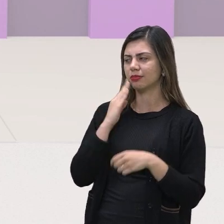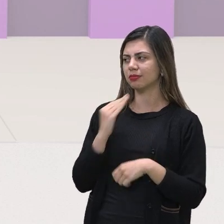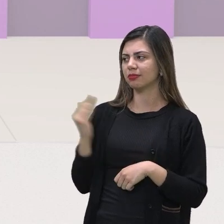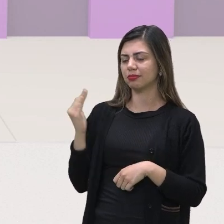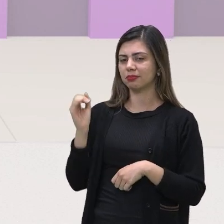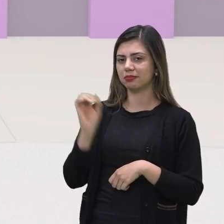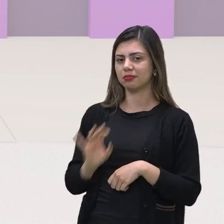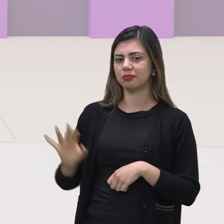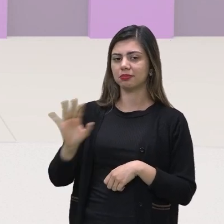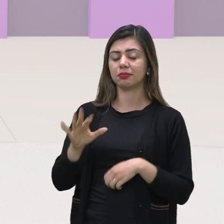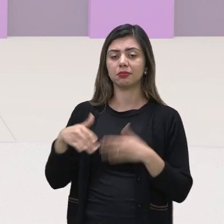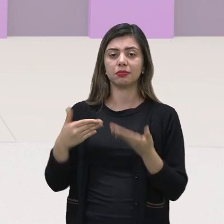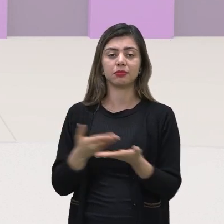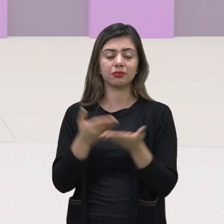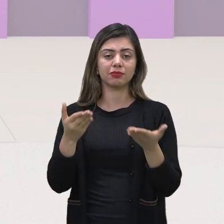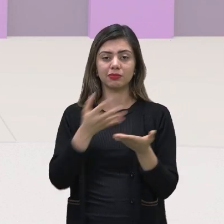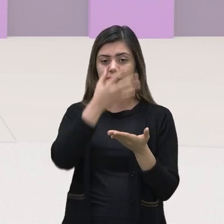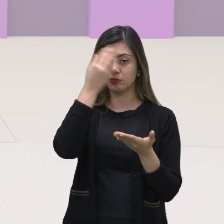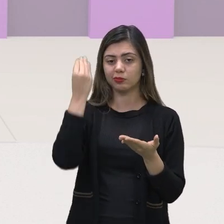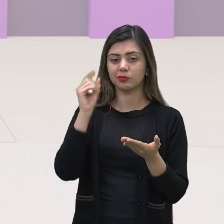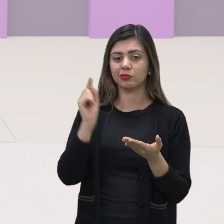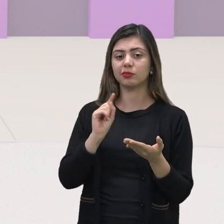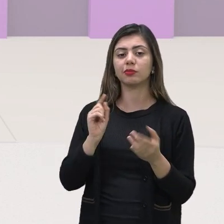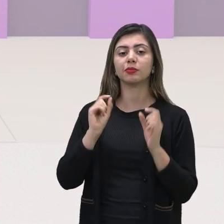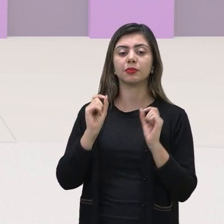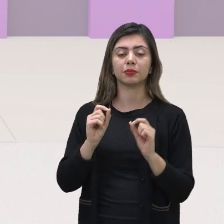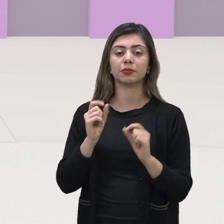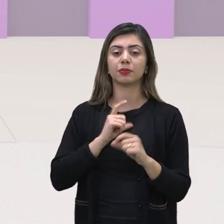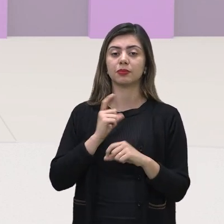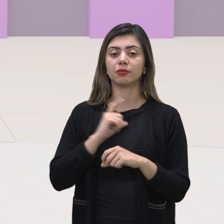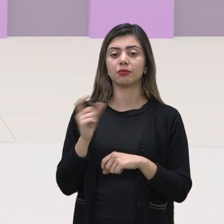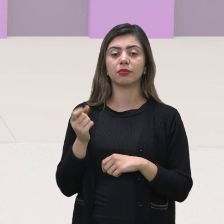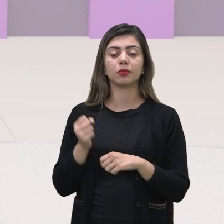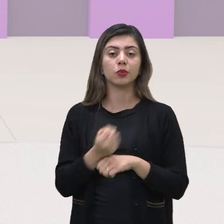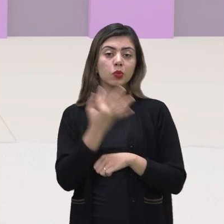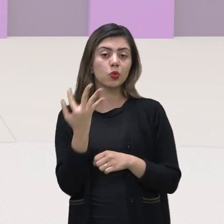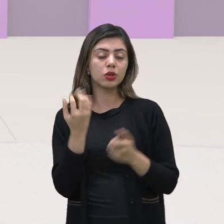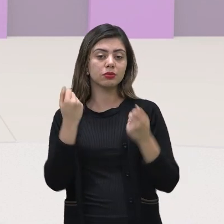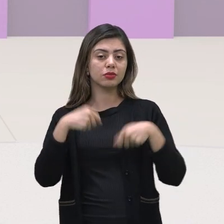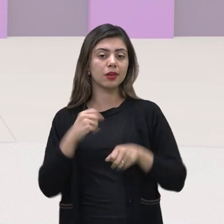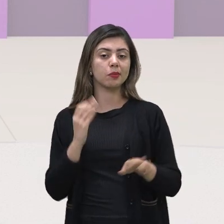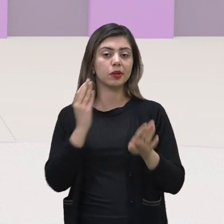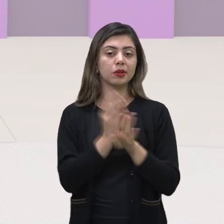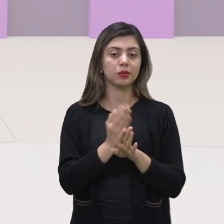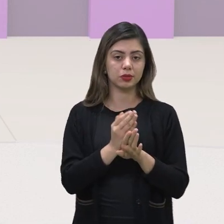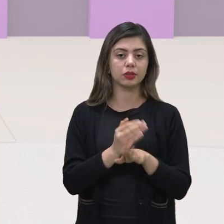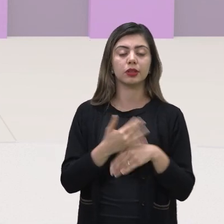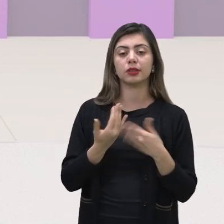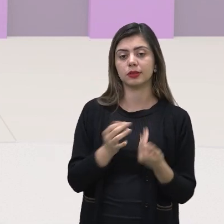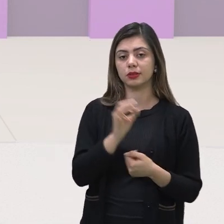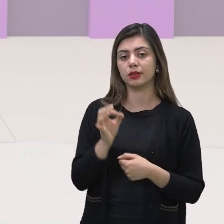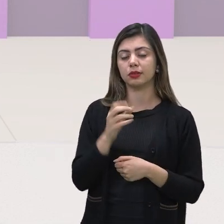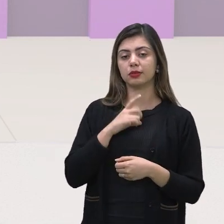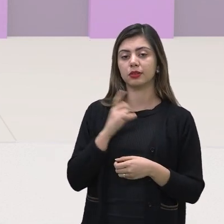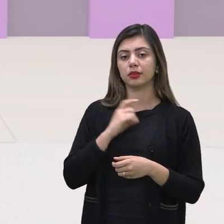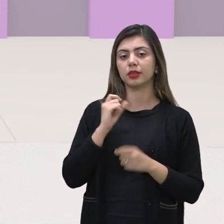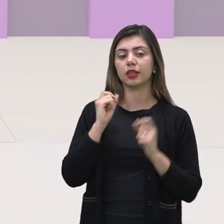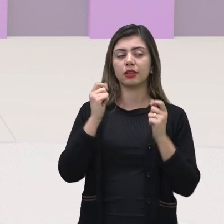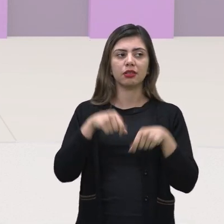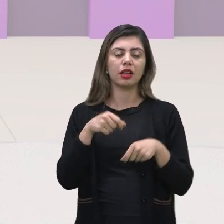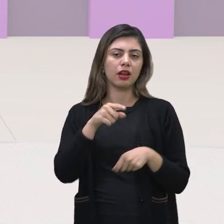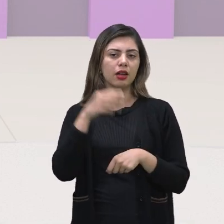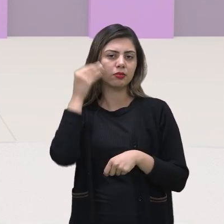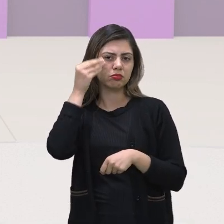que você esqueça os cis é importante que você esqueça os pormenores de um experimento